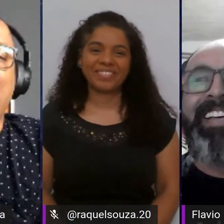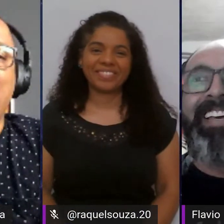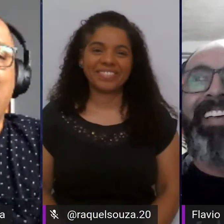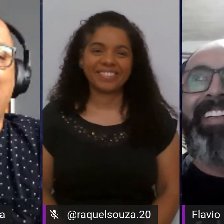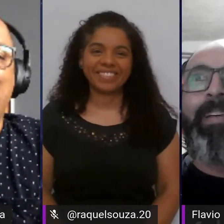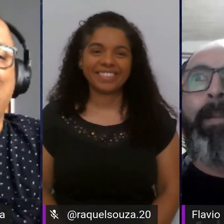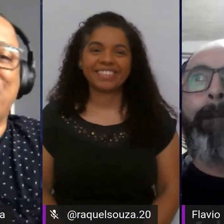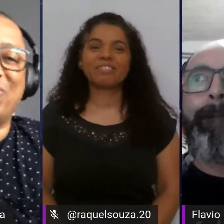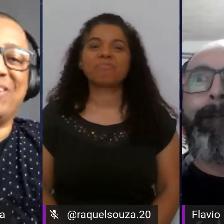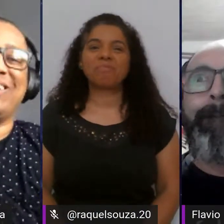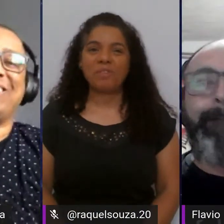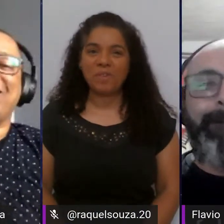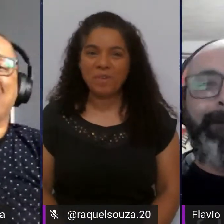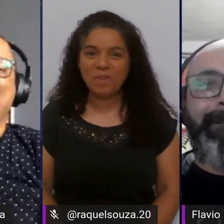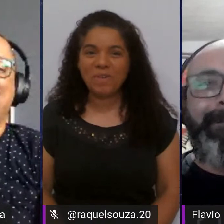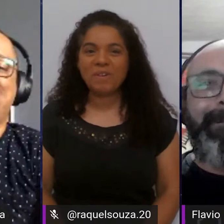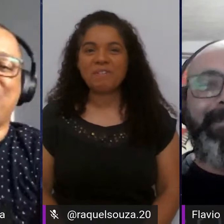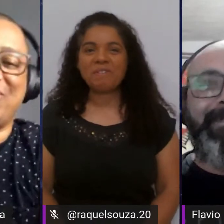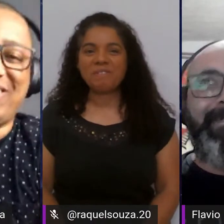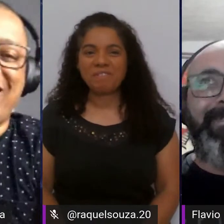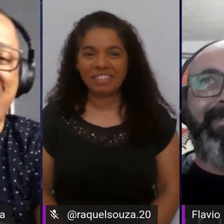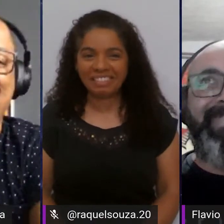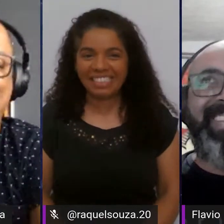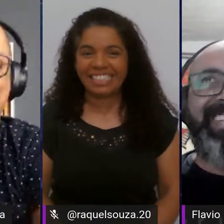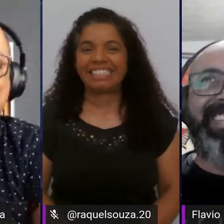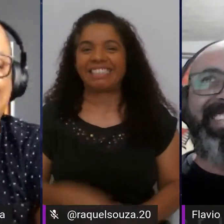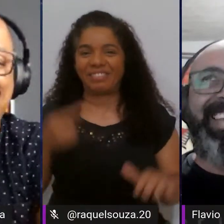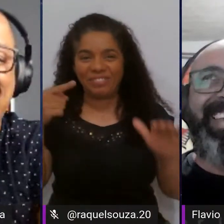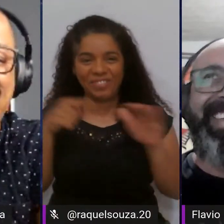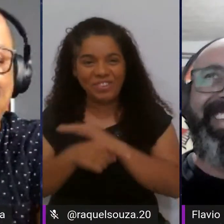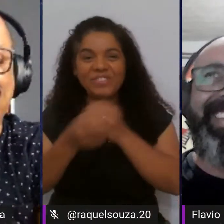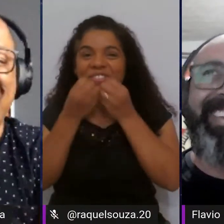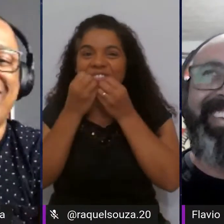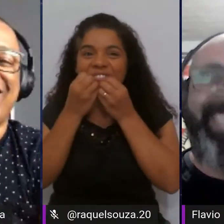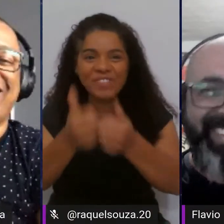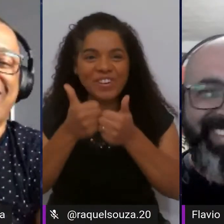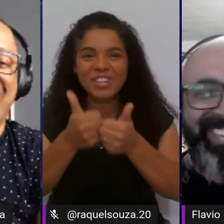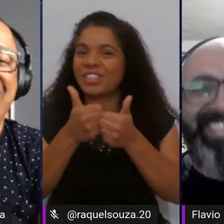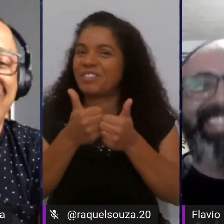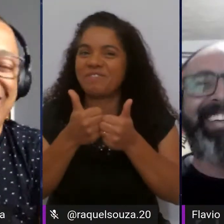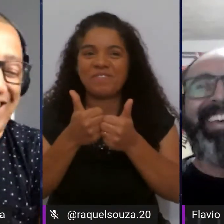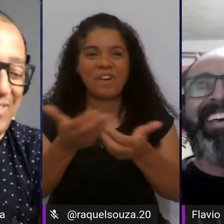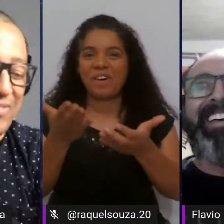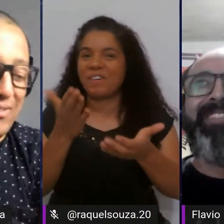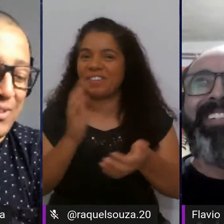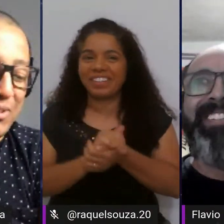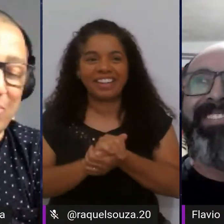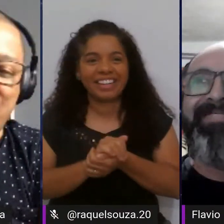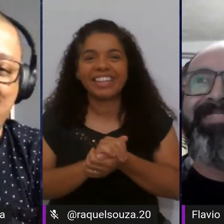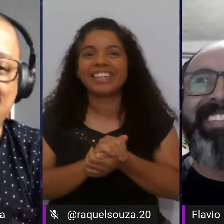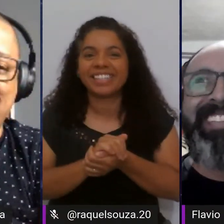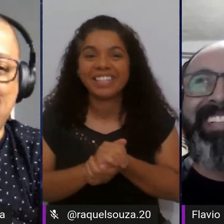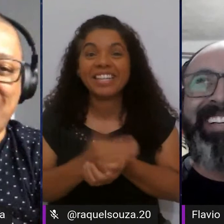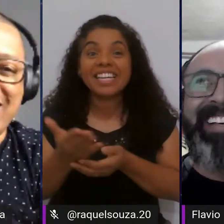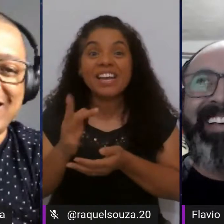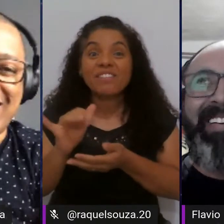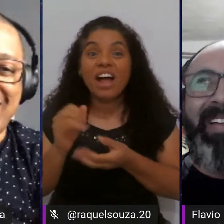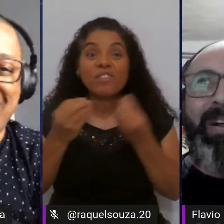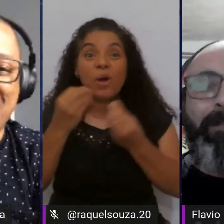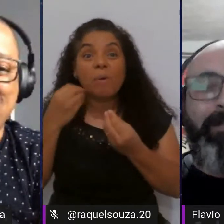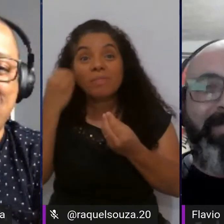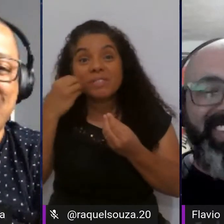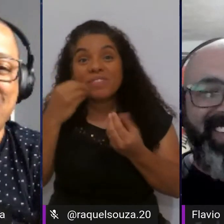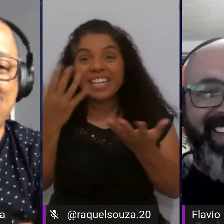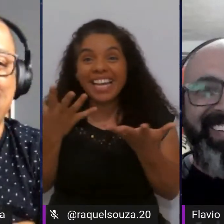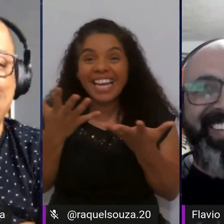wow profundo hein muito bom cara e aí Flavão como que foi essa experiência